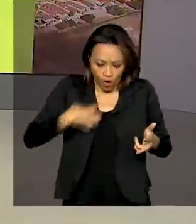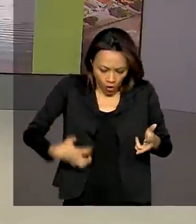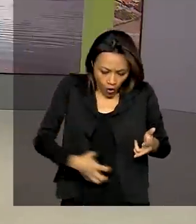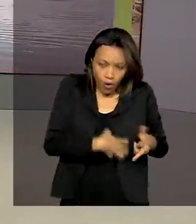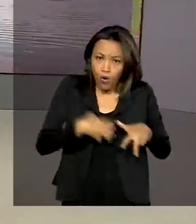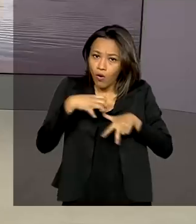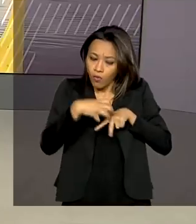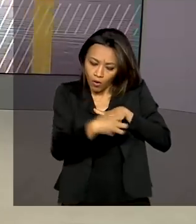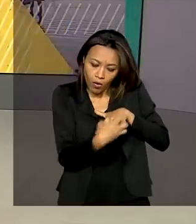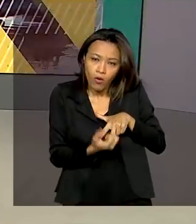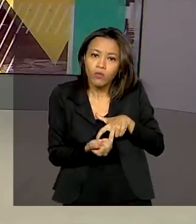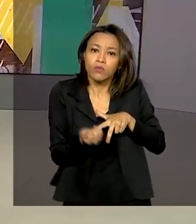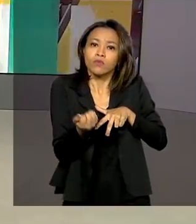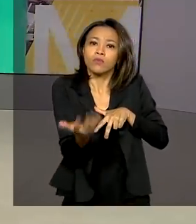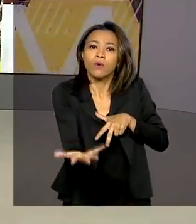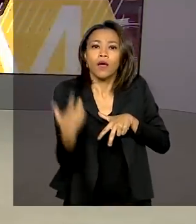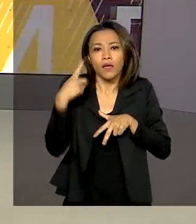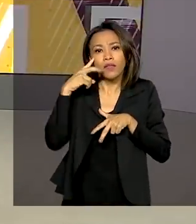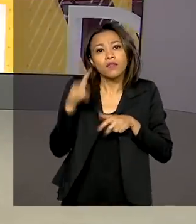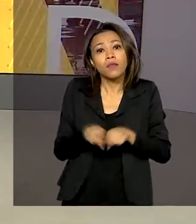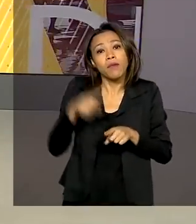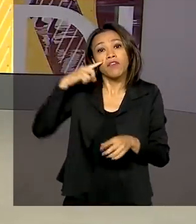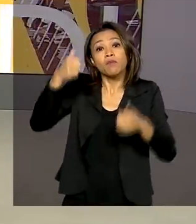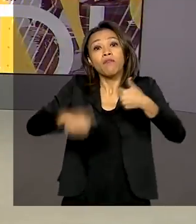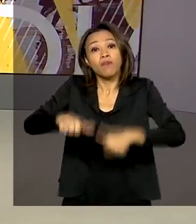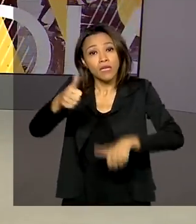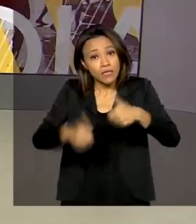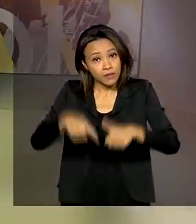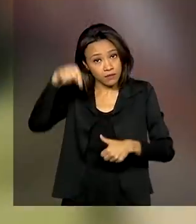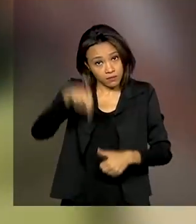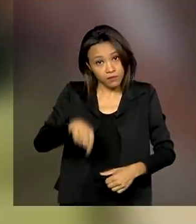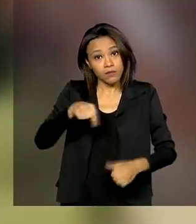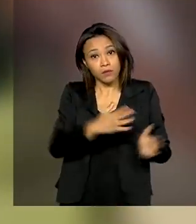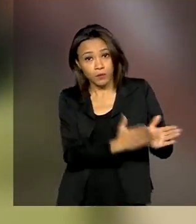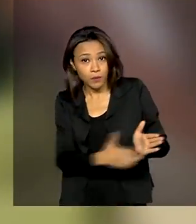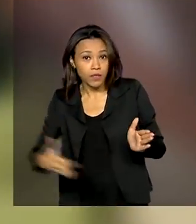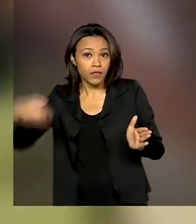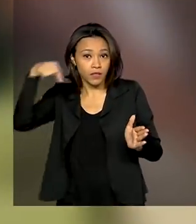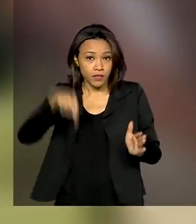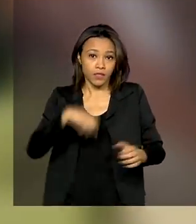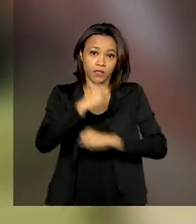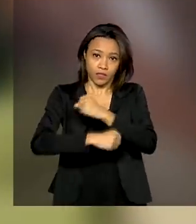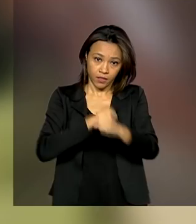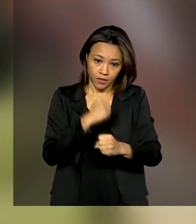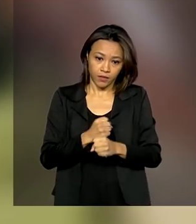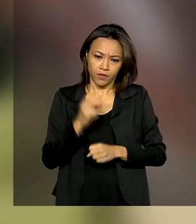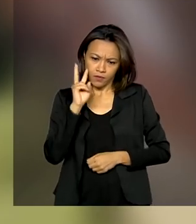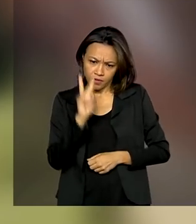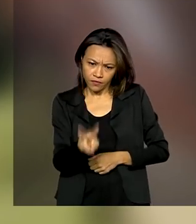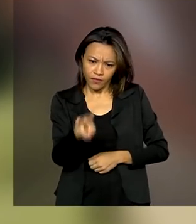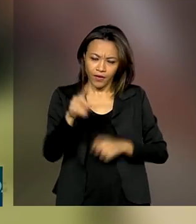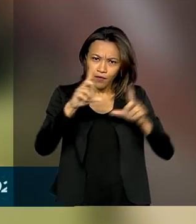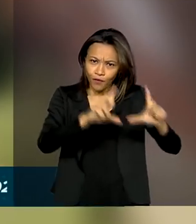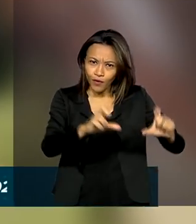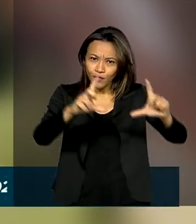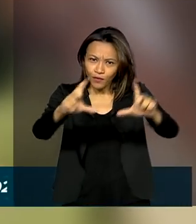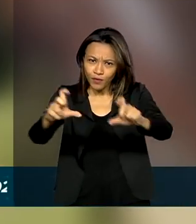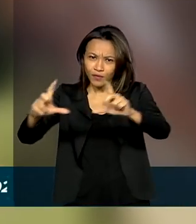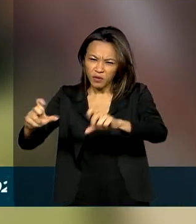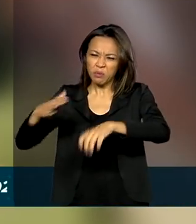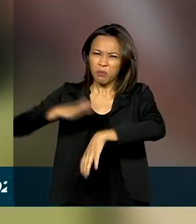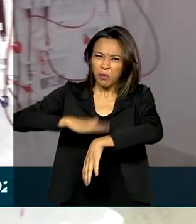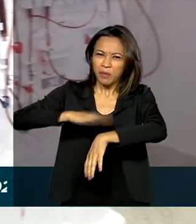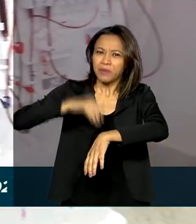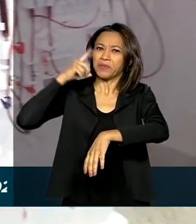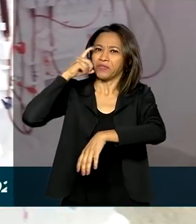balanço dos transplantes realizados durante este ano. Nas fotos, o registro de momentos difíceis